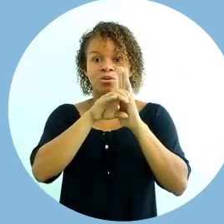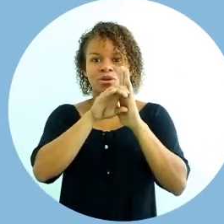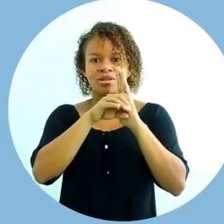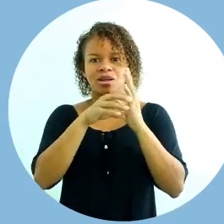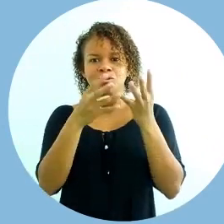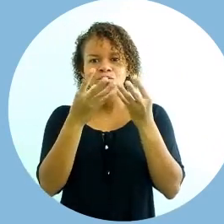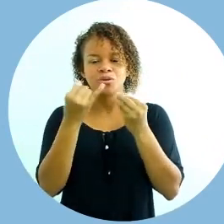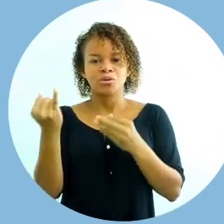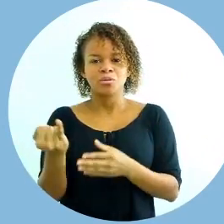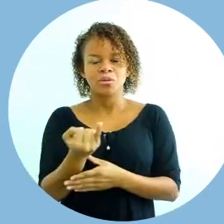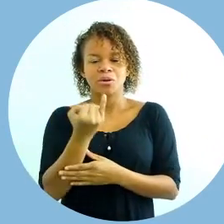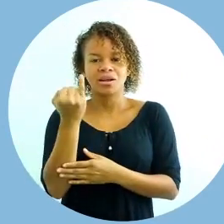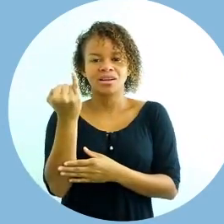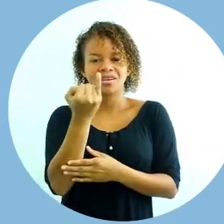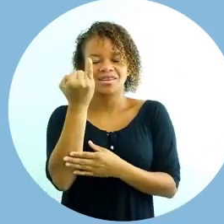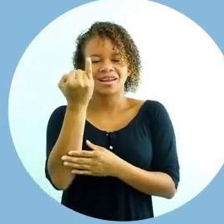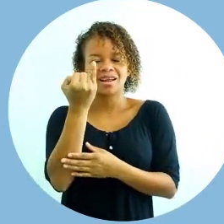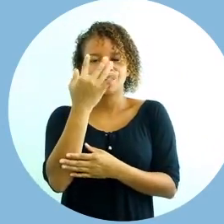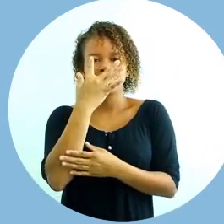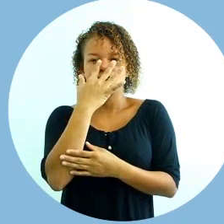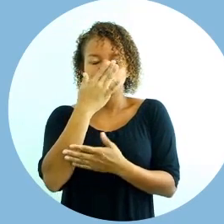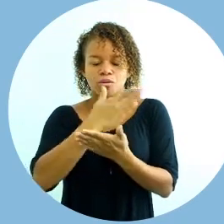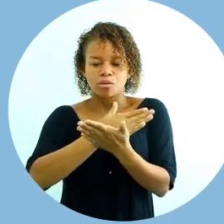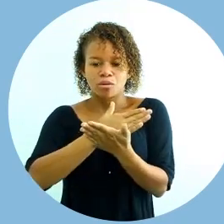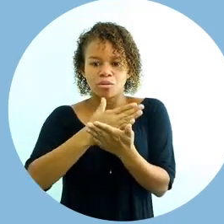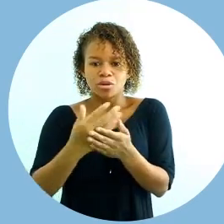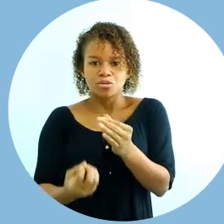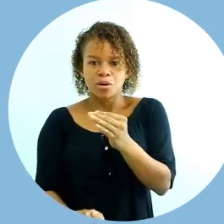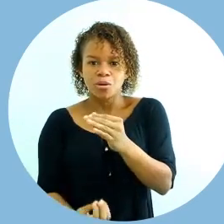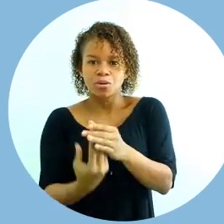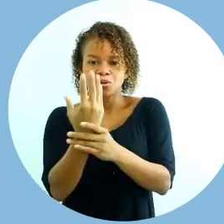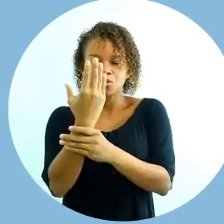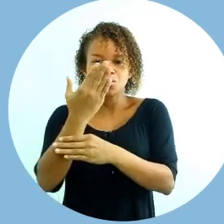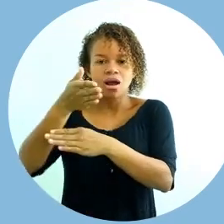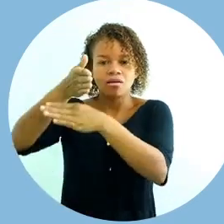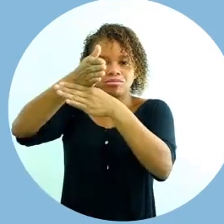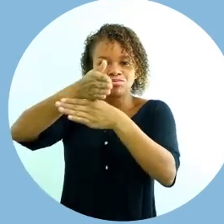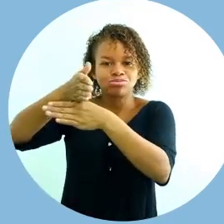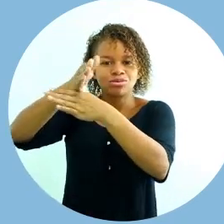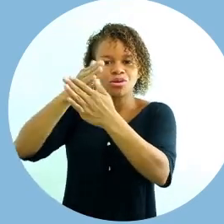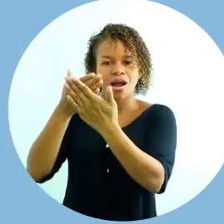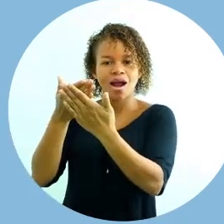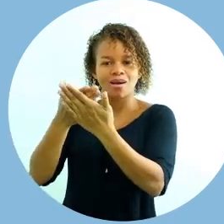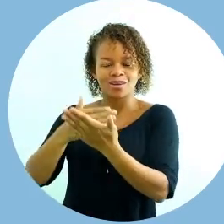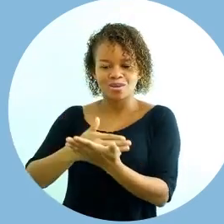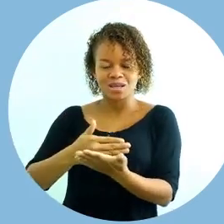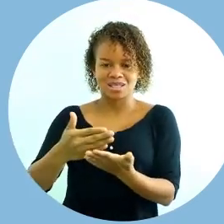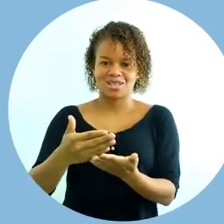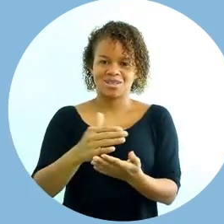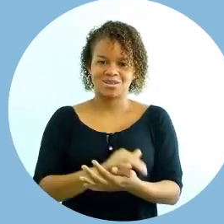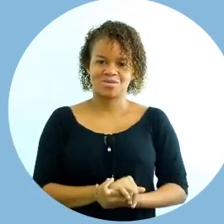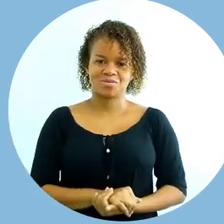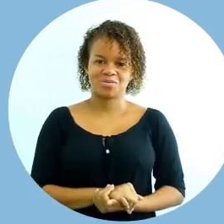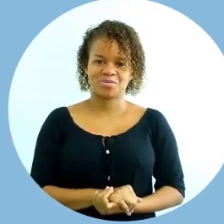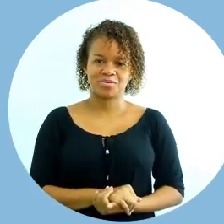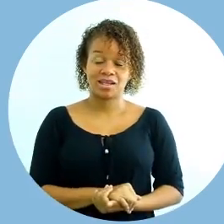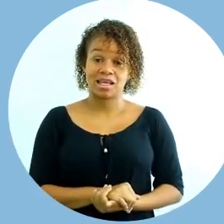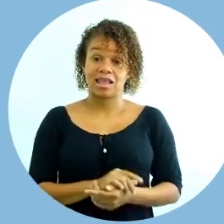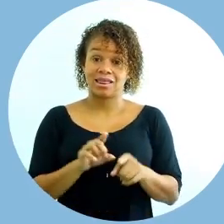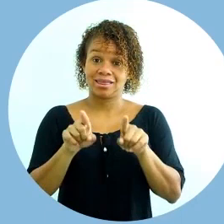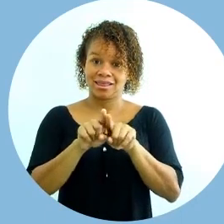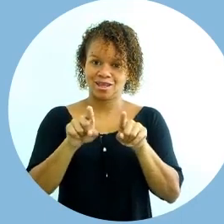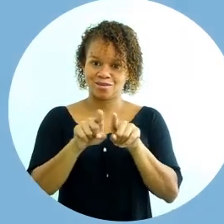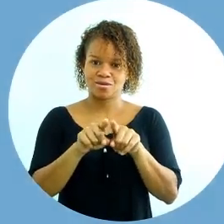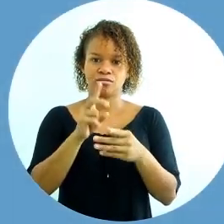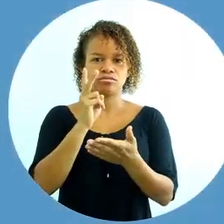construirmos as vídeo-aulas de agora em diante. Inclusive, sempre que for planejar, lembre-se bem